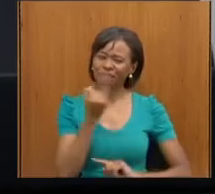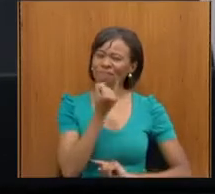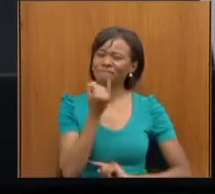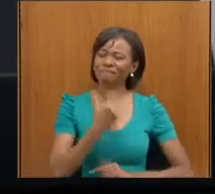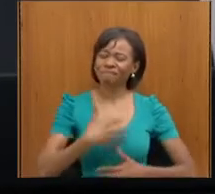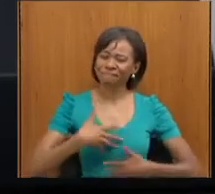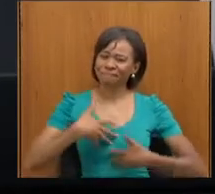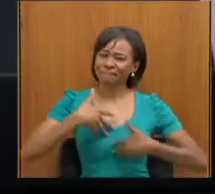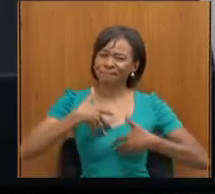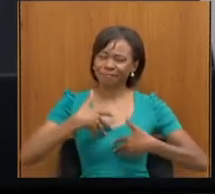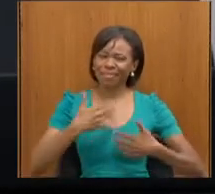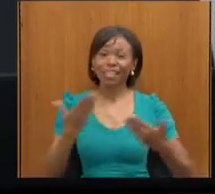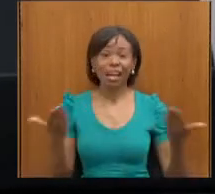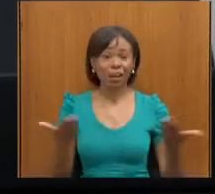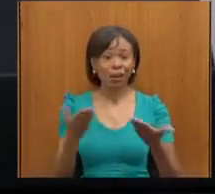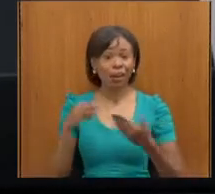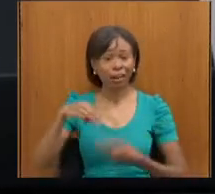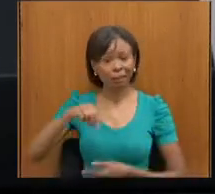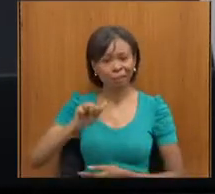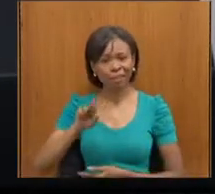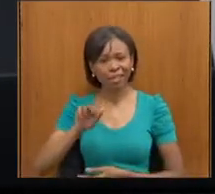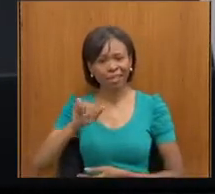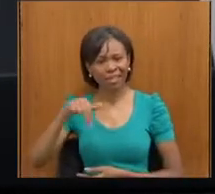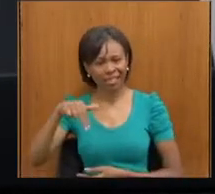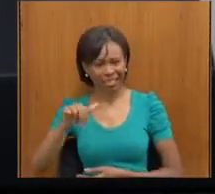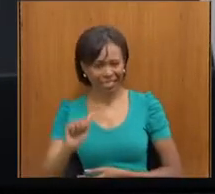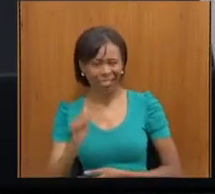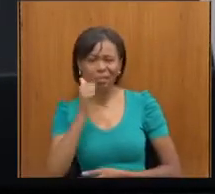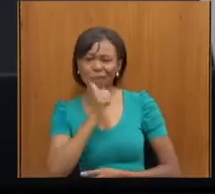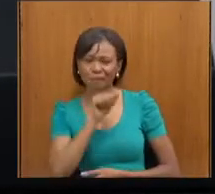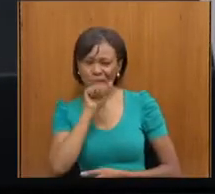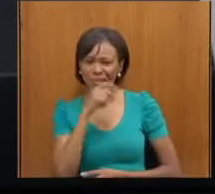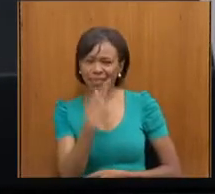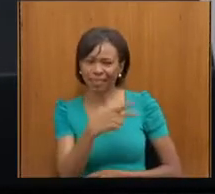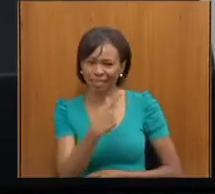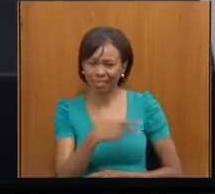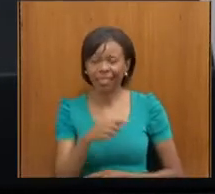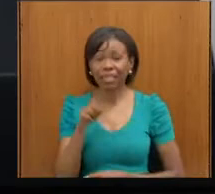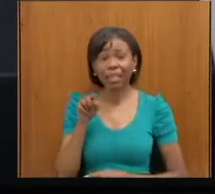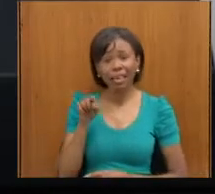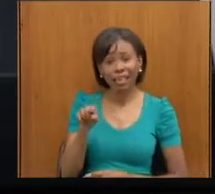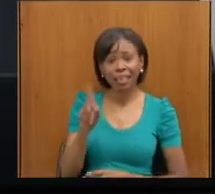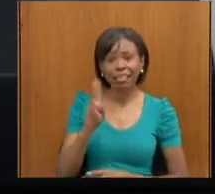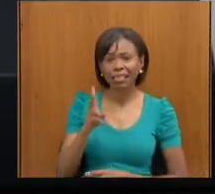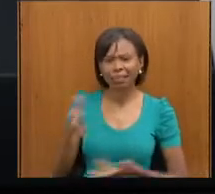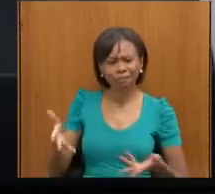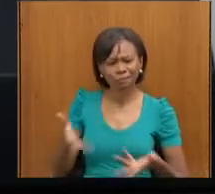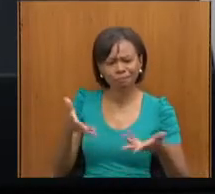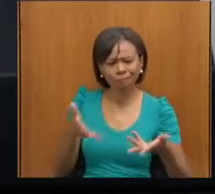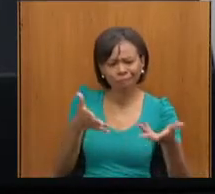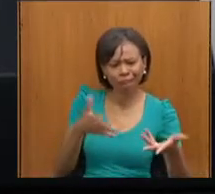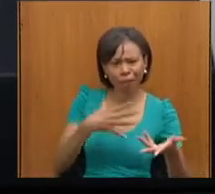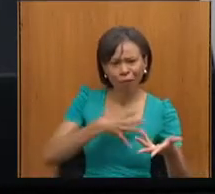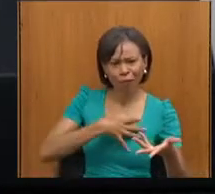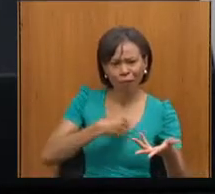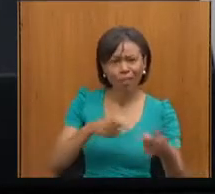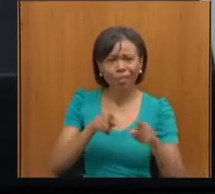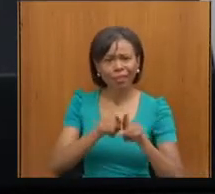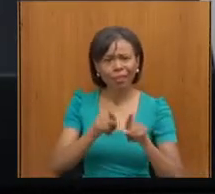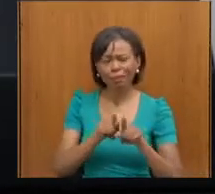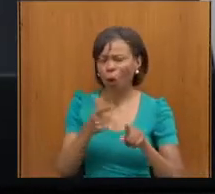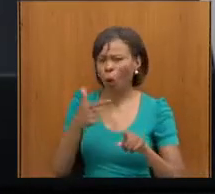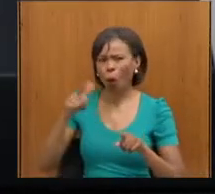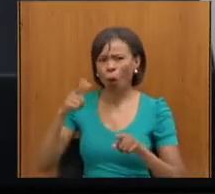Então, eu vou passar aqui para Marina, que eu sei todas as vezes ela está lá incentivando não só o filho, mas todos os